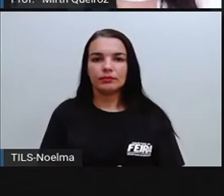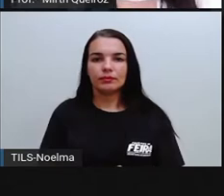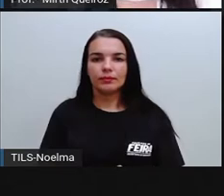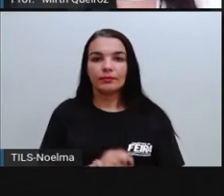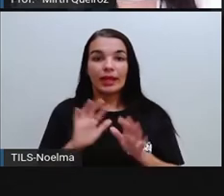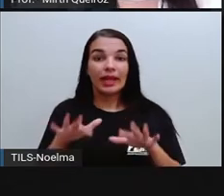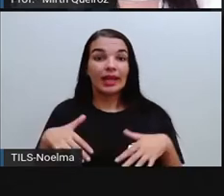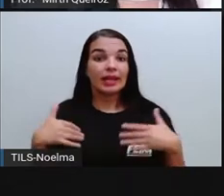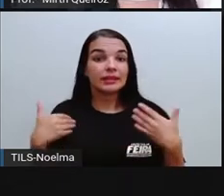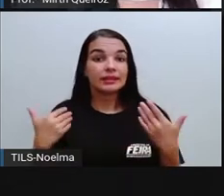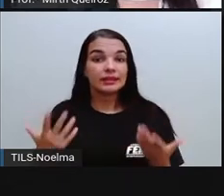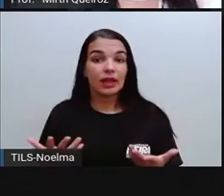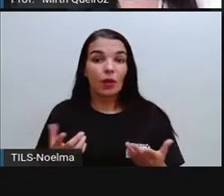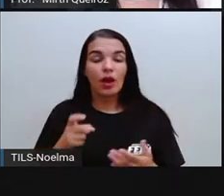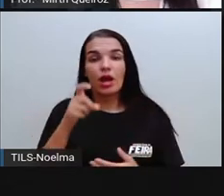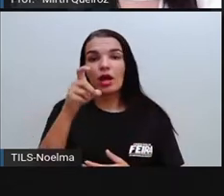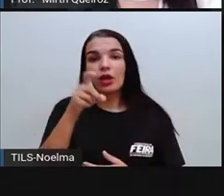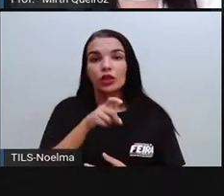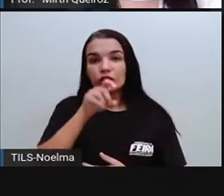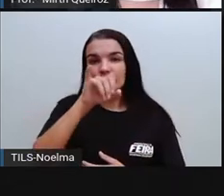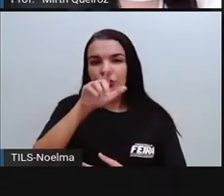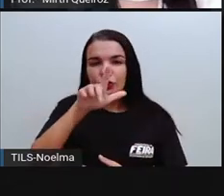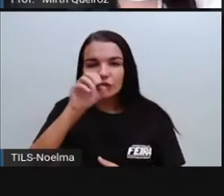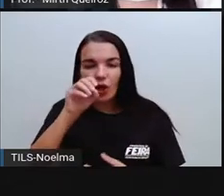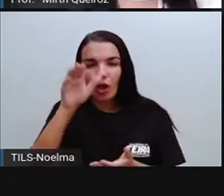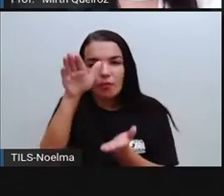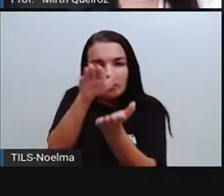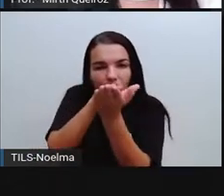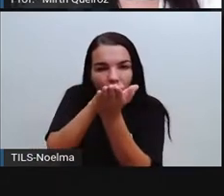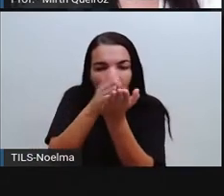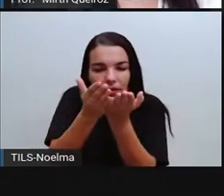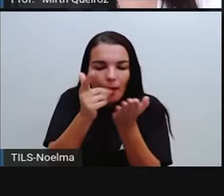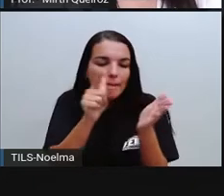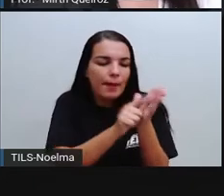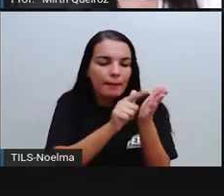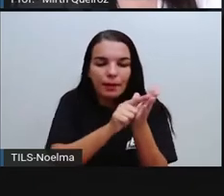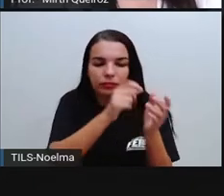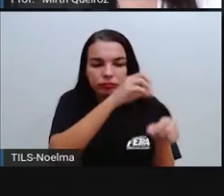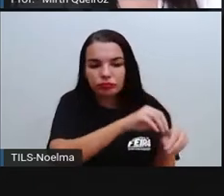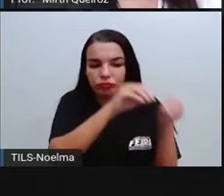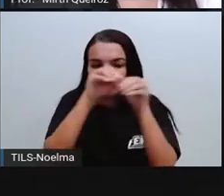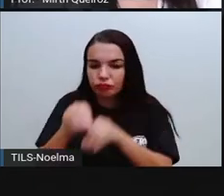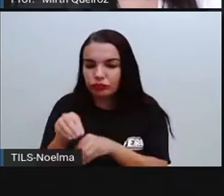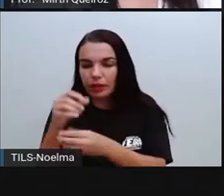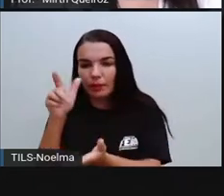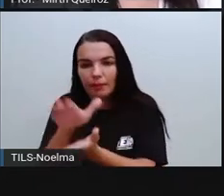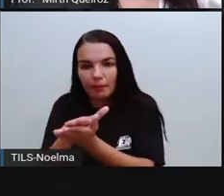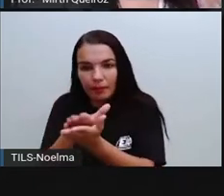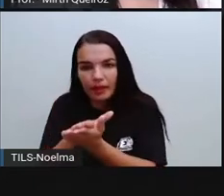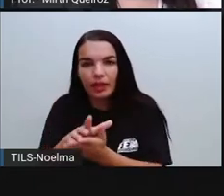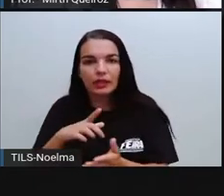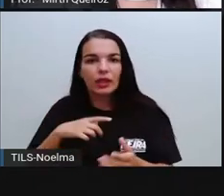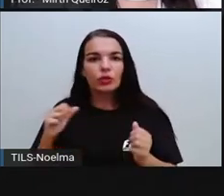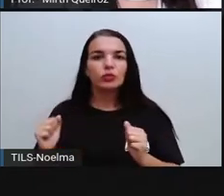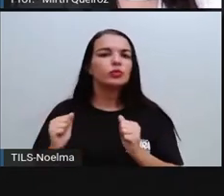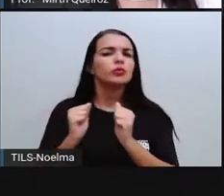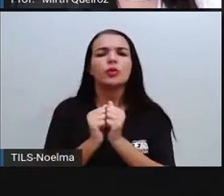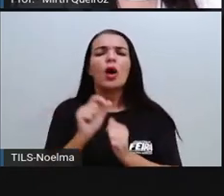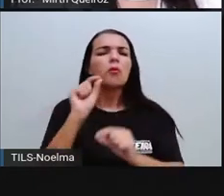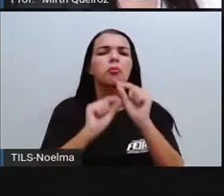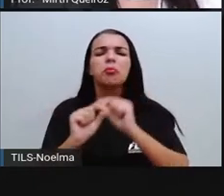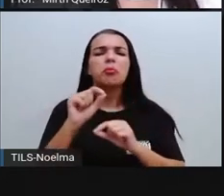Então, a xilografura, ela veio juntamente aí com a literatura de cordel. Mas o que é